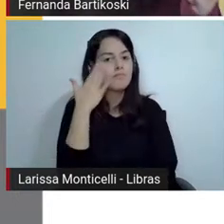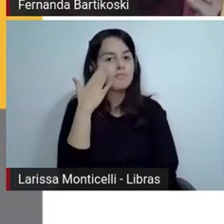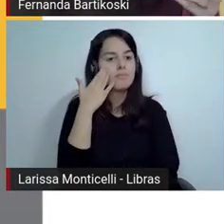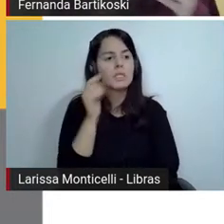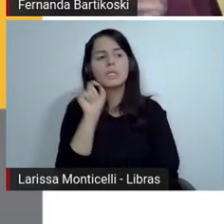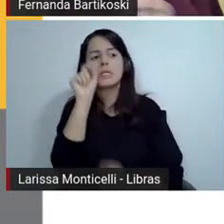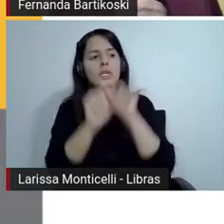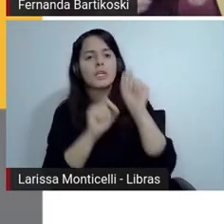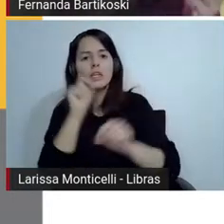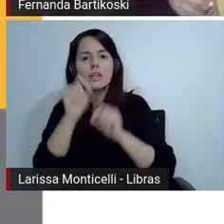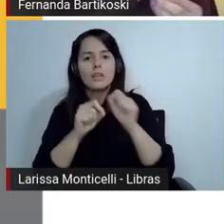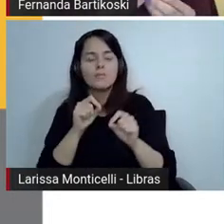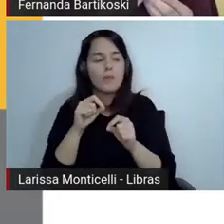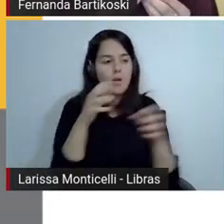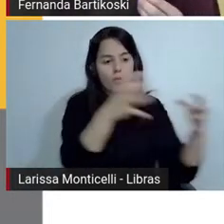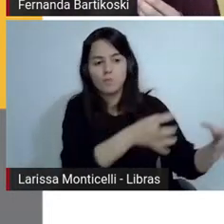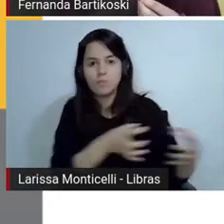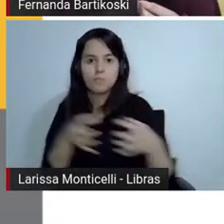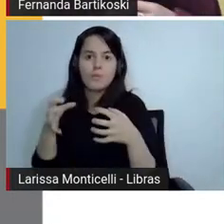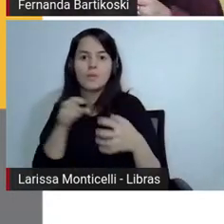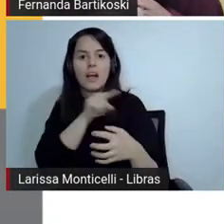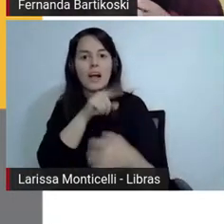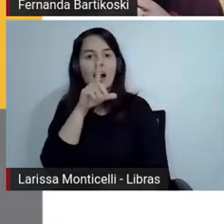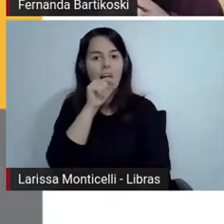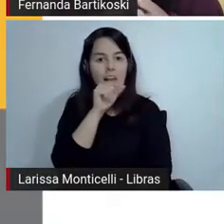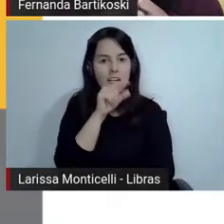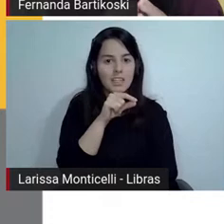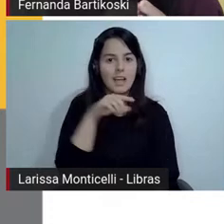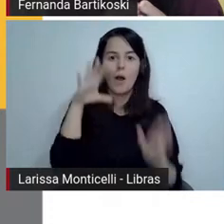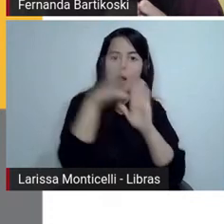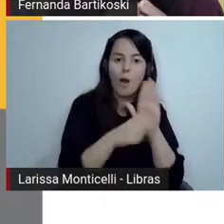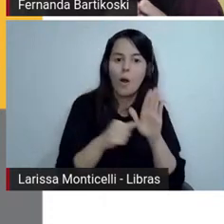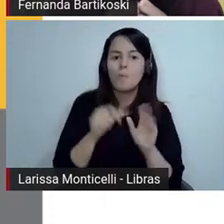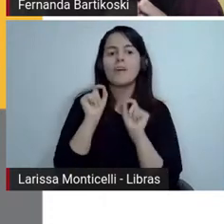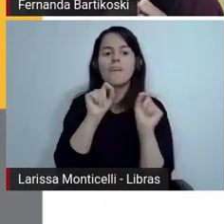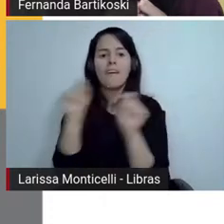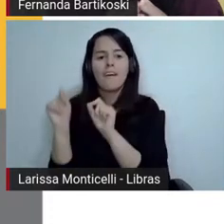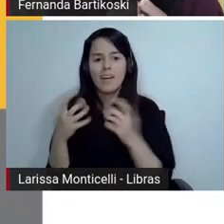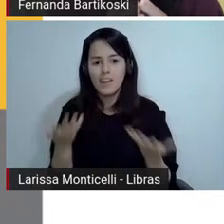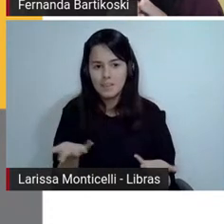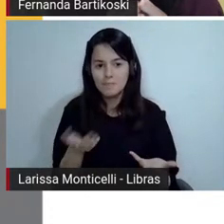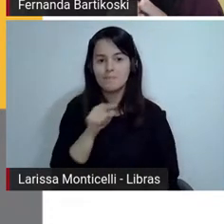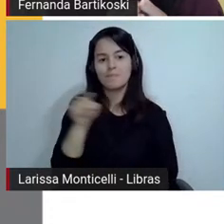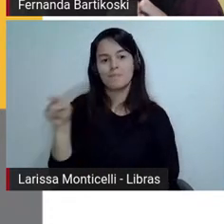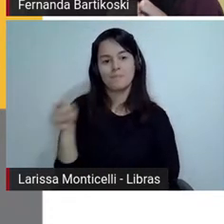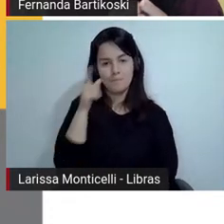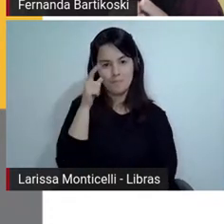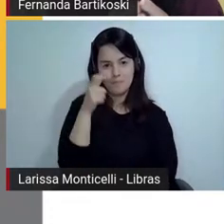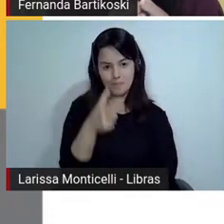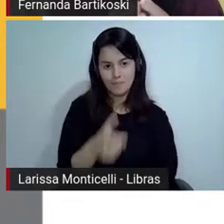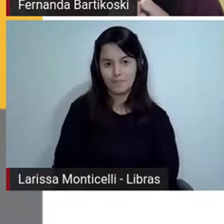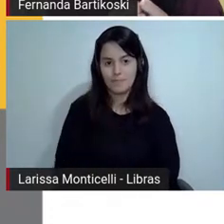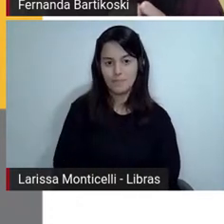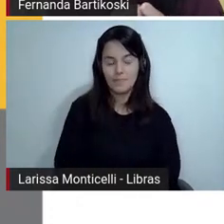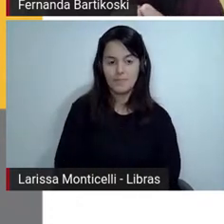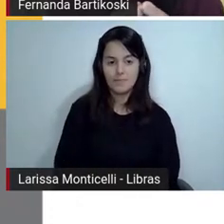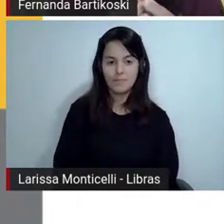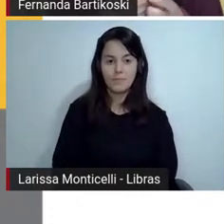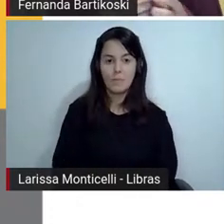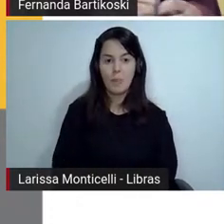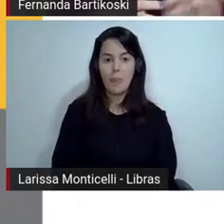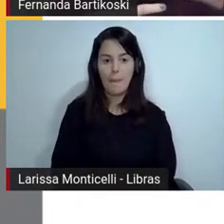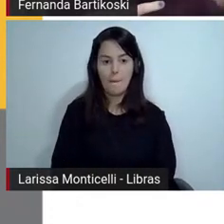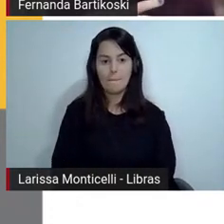momento vai ser um momento de discussão em sala de aula pode passar Anderson ali para a mostrar isso